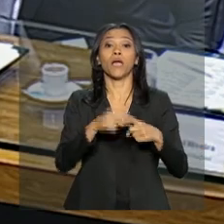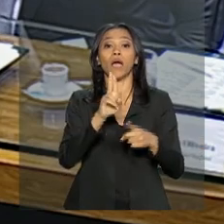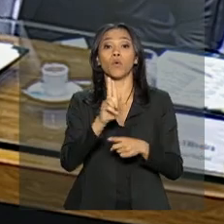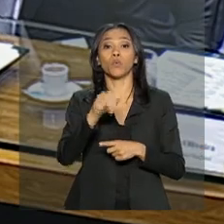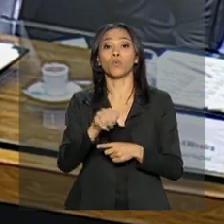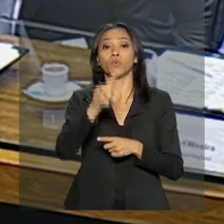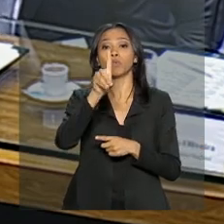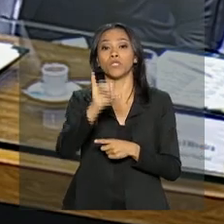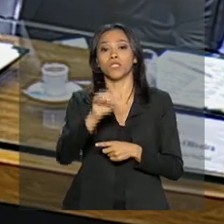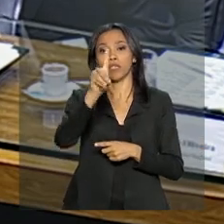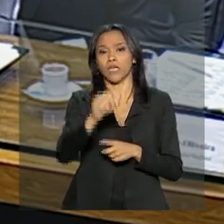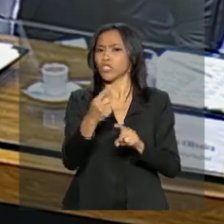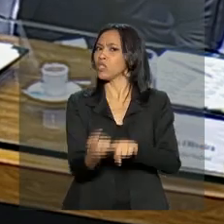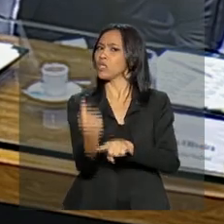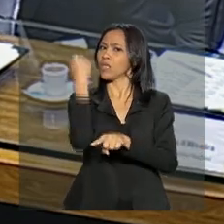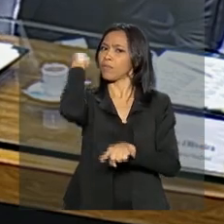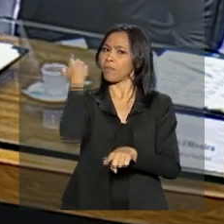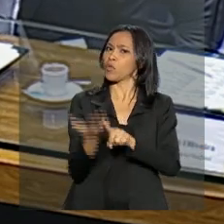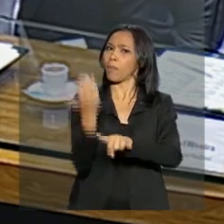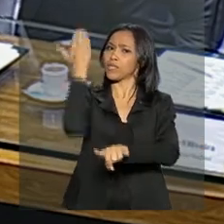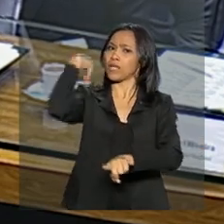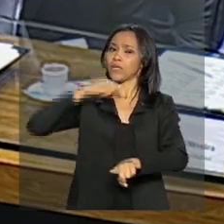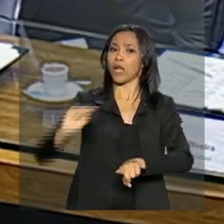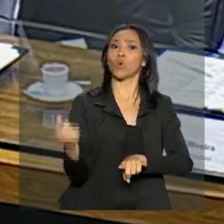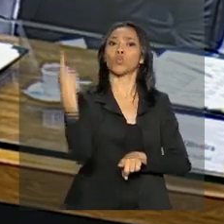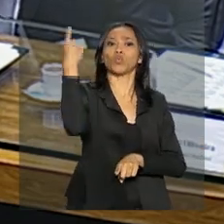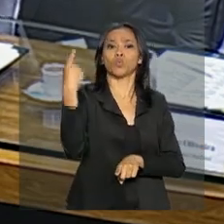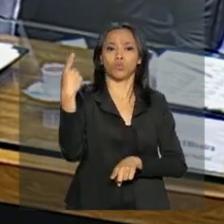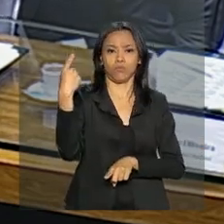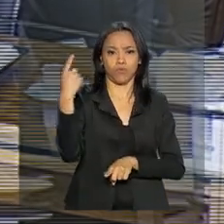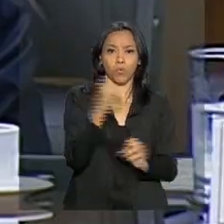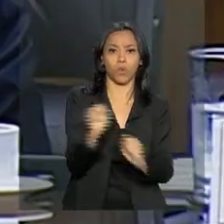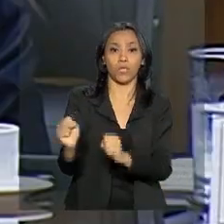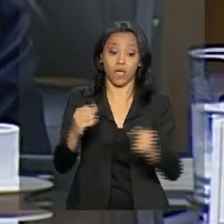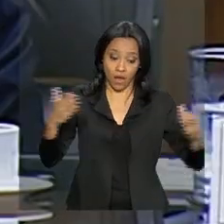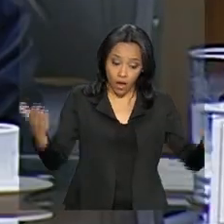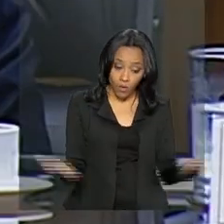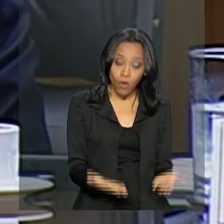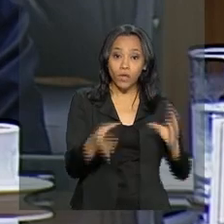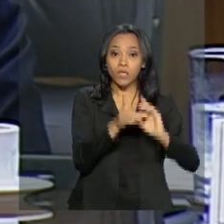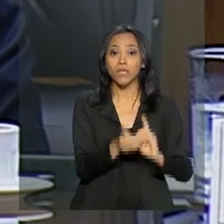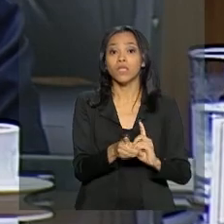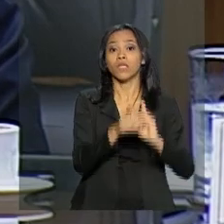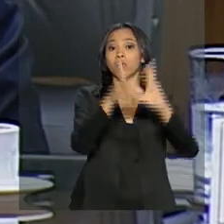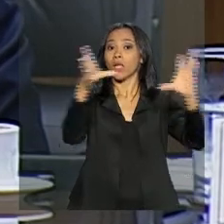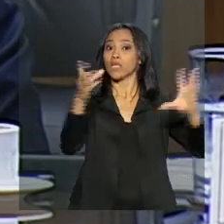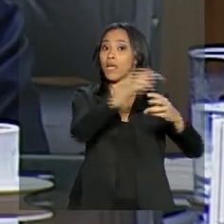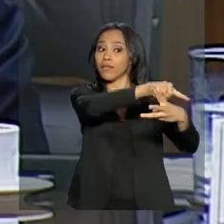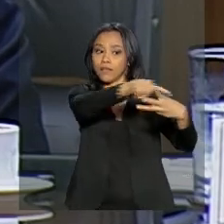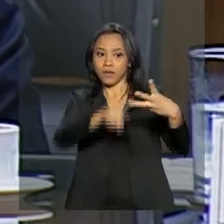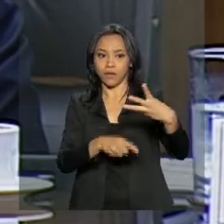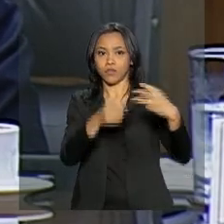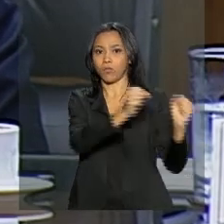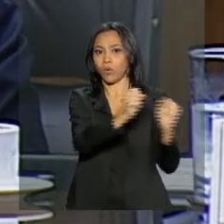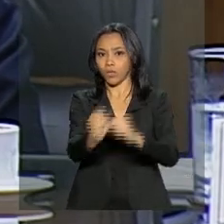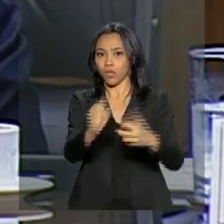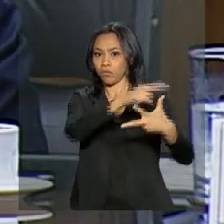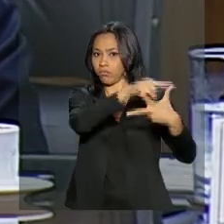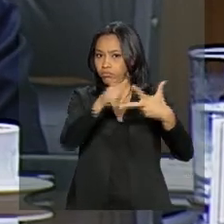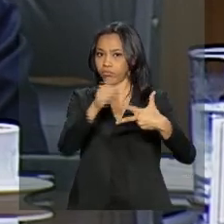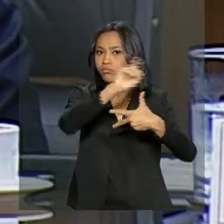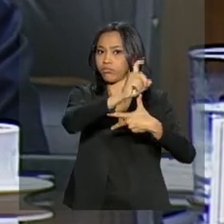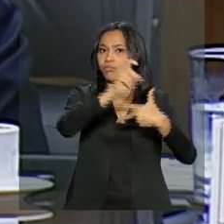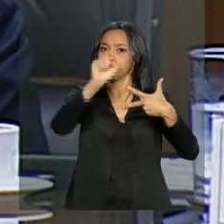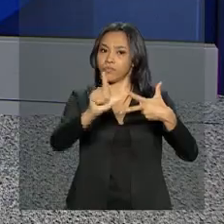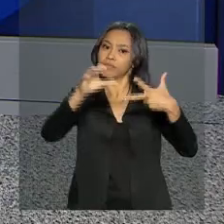o poder era único no Estado absolutista, no Estado democrático, o poder é dividido entre três órgãos. O Legislativo, o